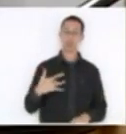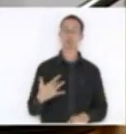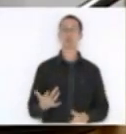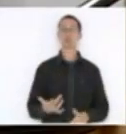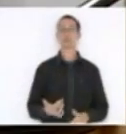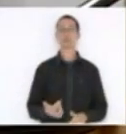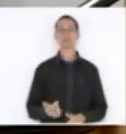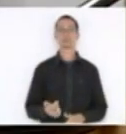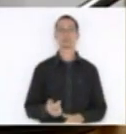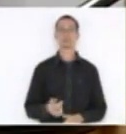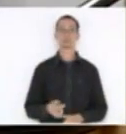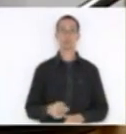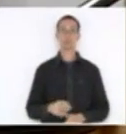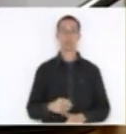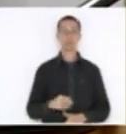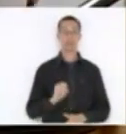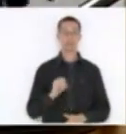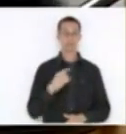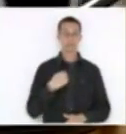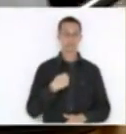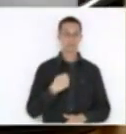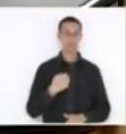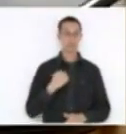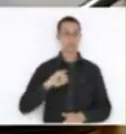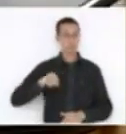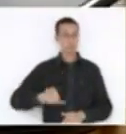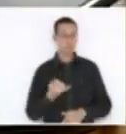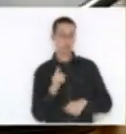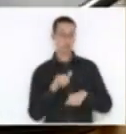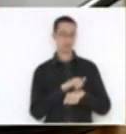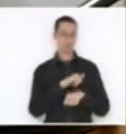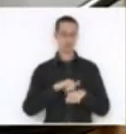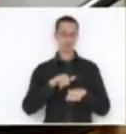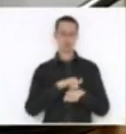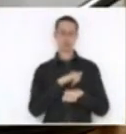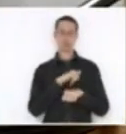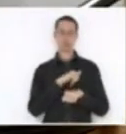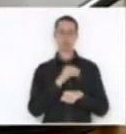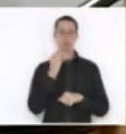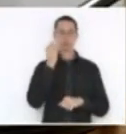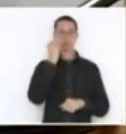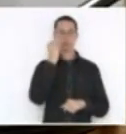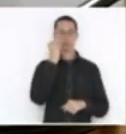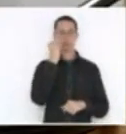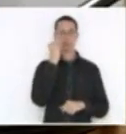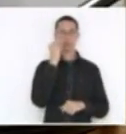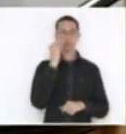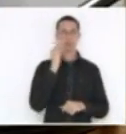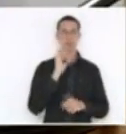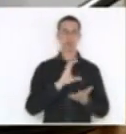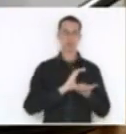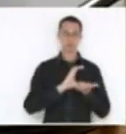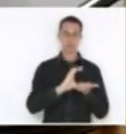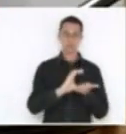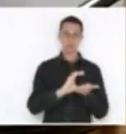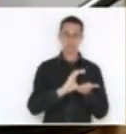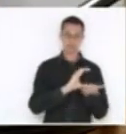manobras para desvincular, que é uma pedalada,